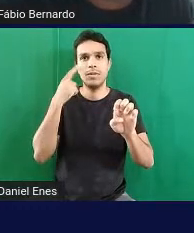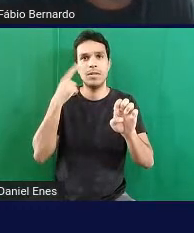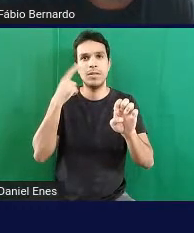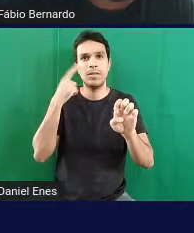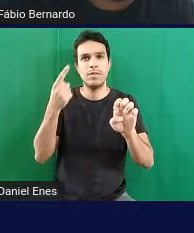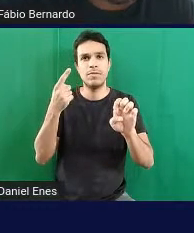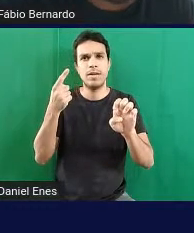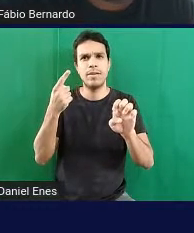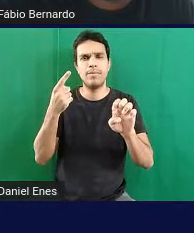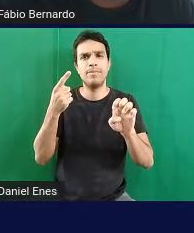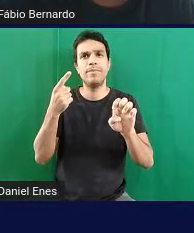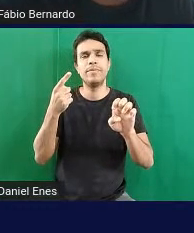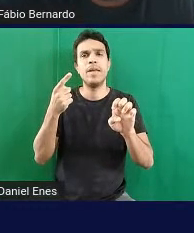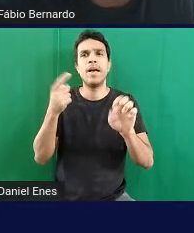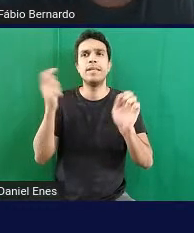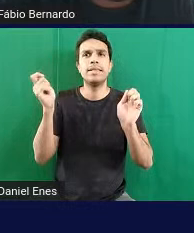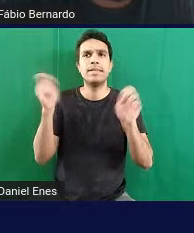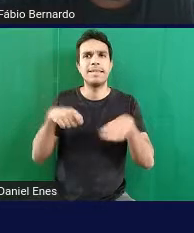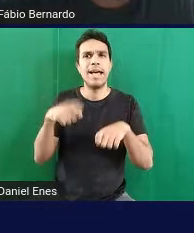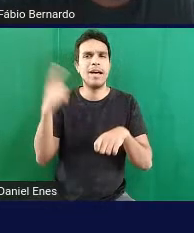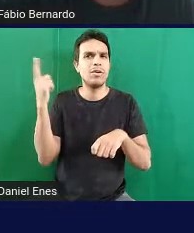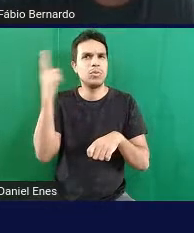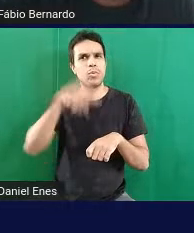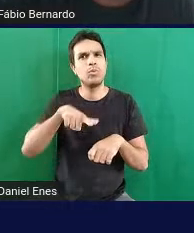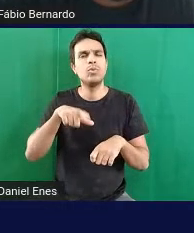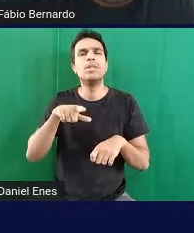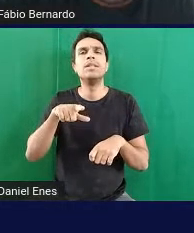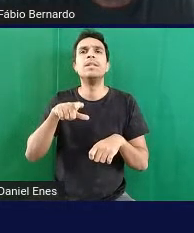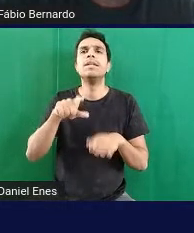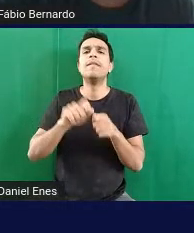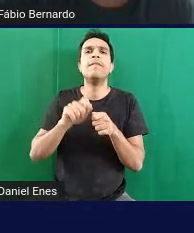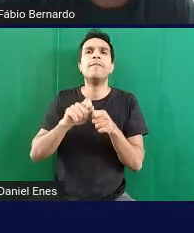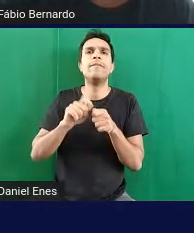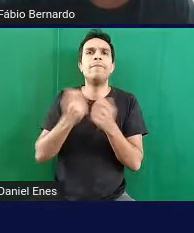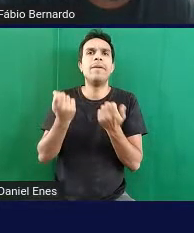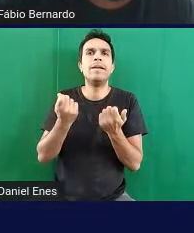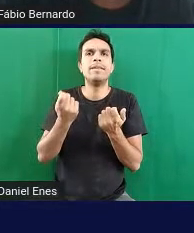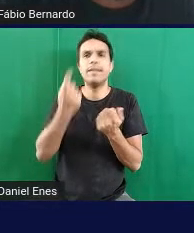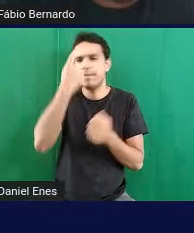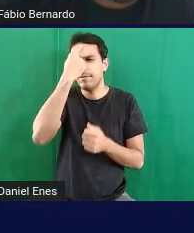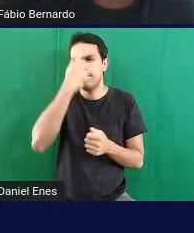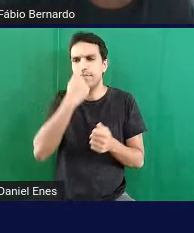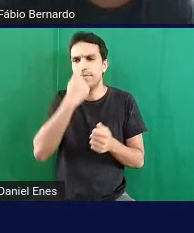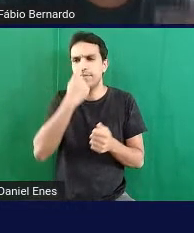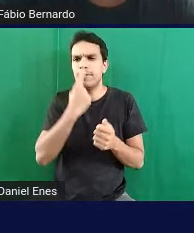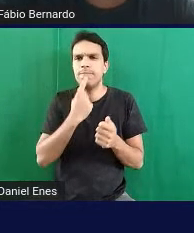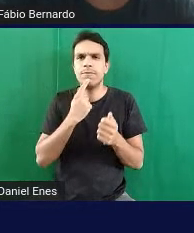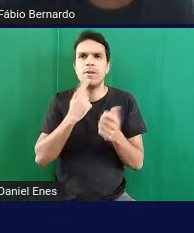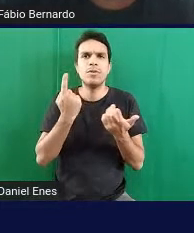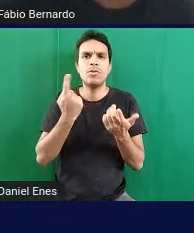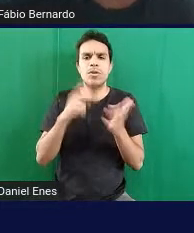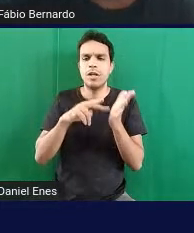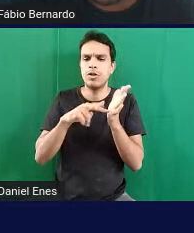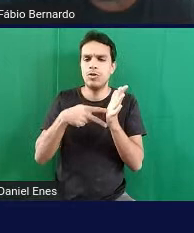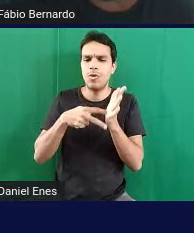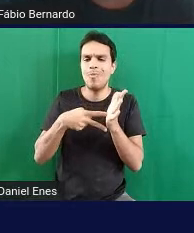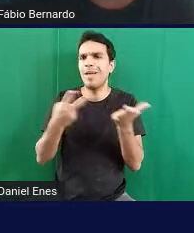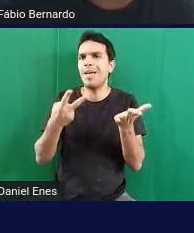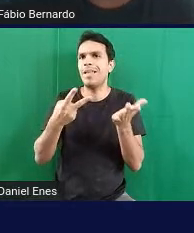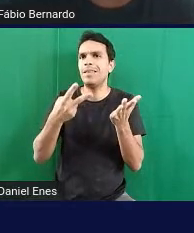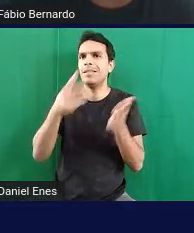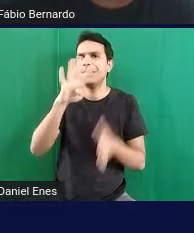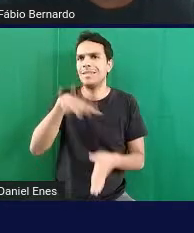você consegue por exemplo é fazer figuras geométricas consegue fazer tabelas tem uma ferramenta que faz